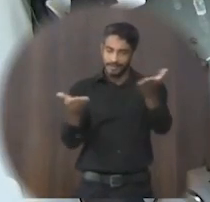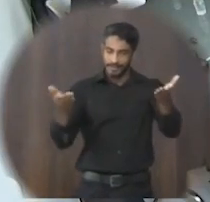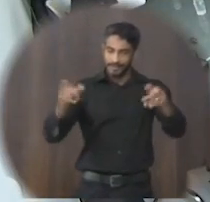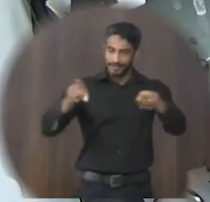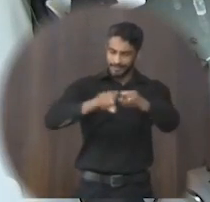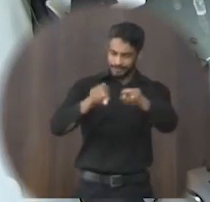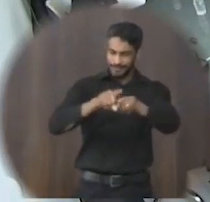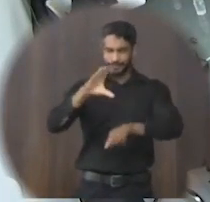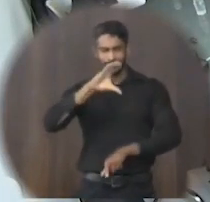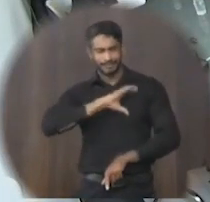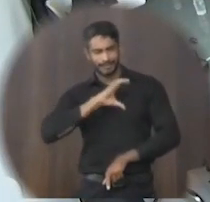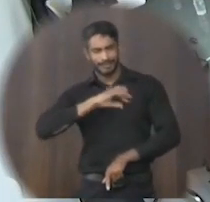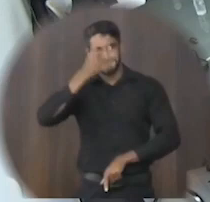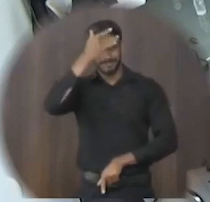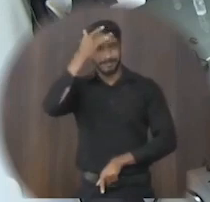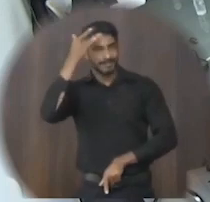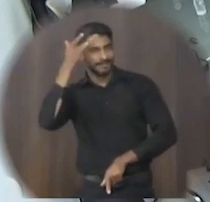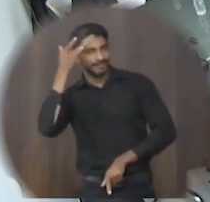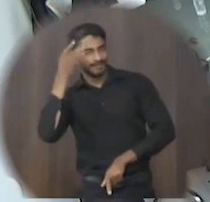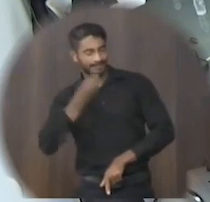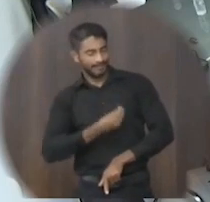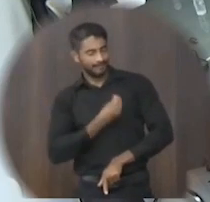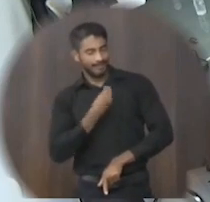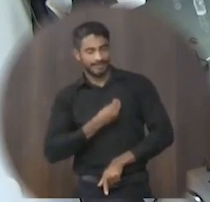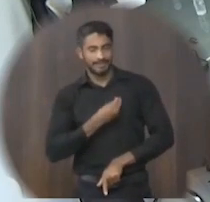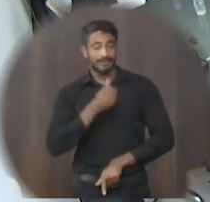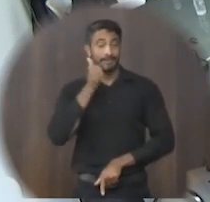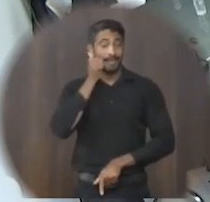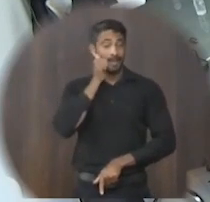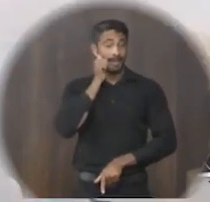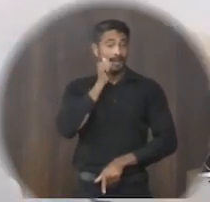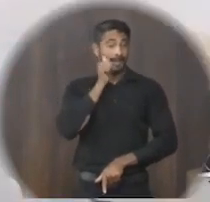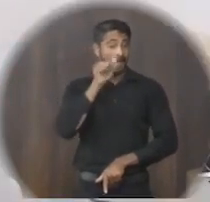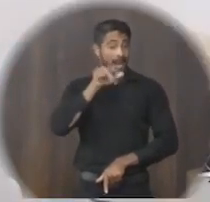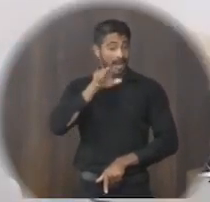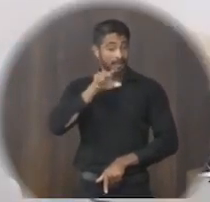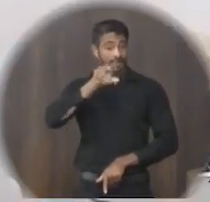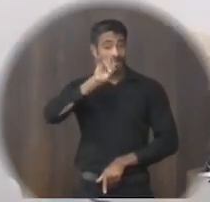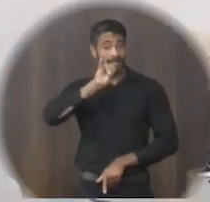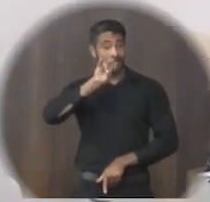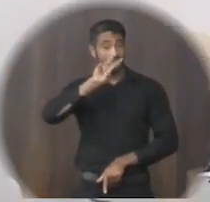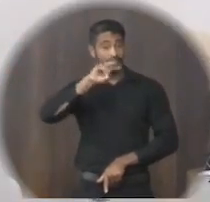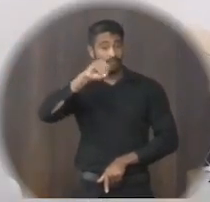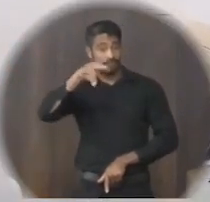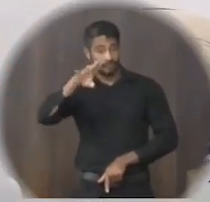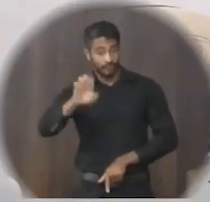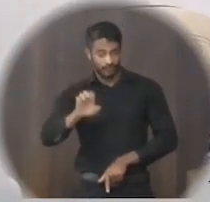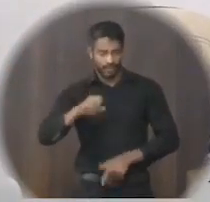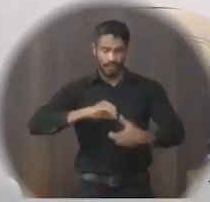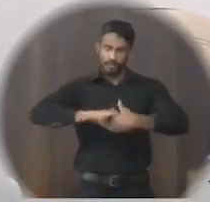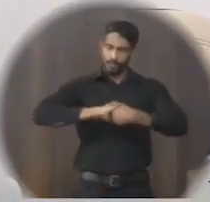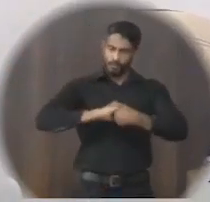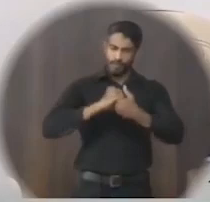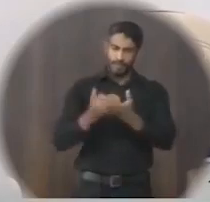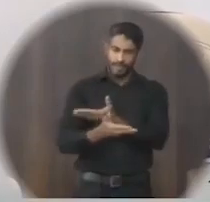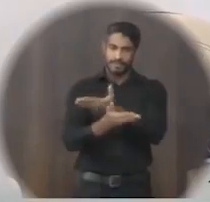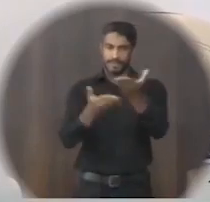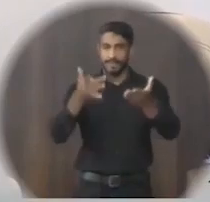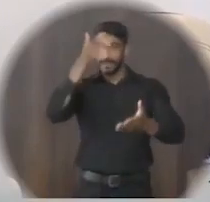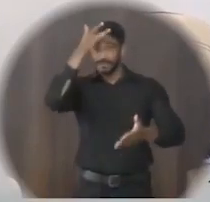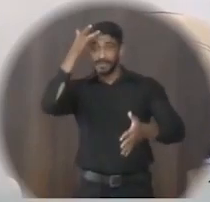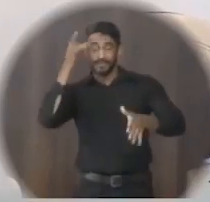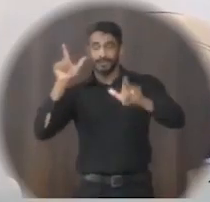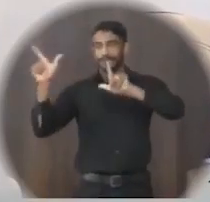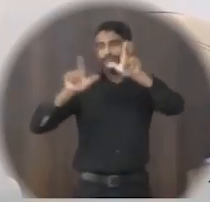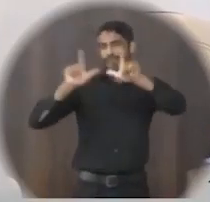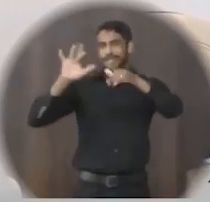colegas, público presente, na pessoa da minha irmã Ivone, que está ali, cumprimento os demais, público que, que nos assiste